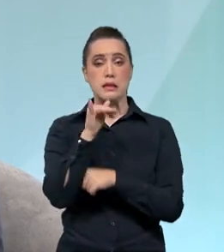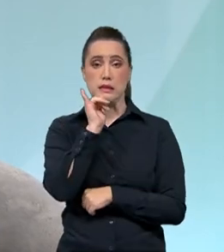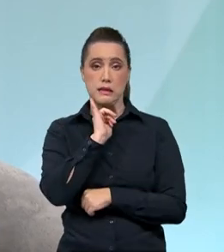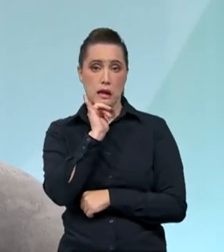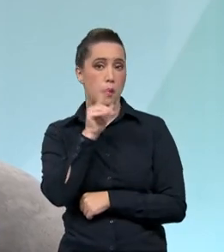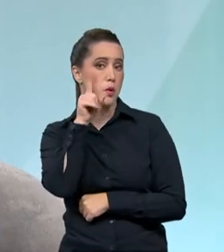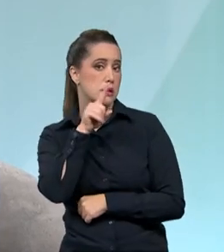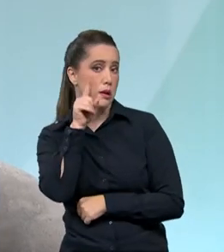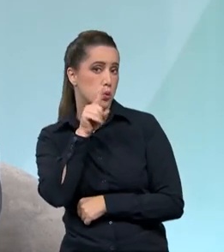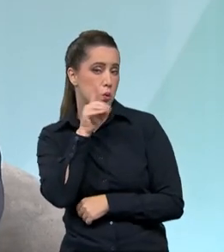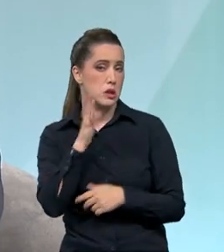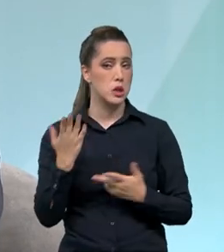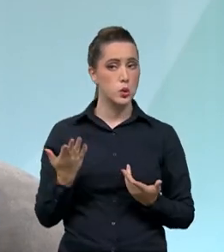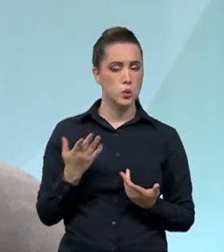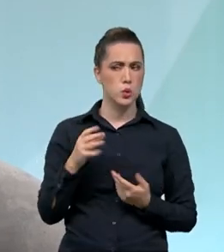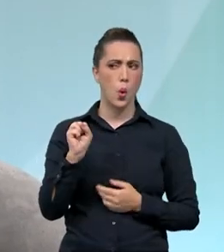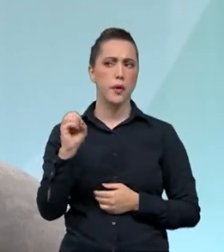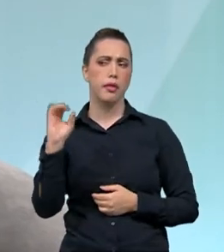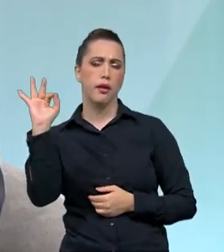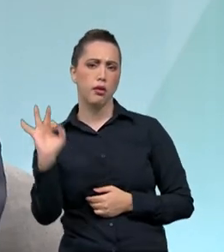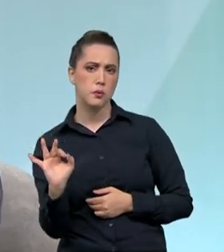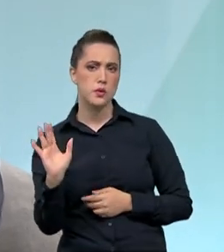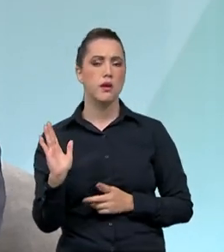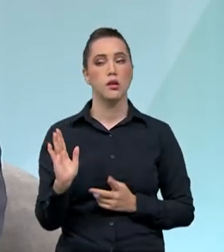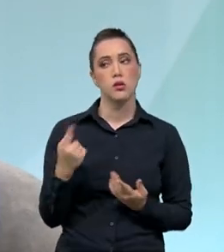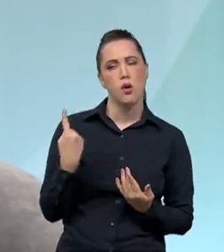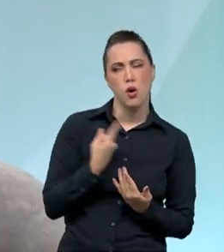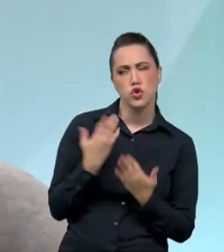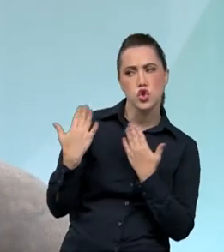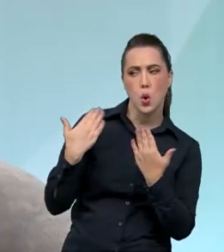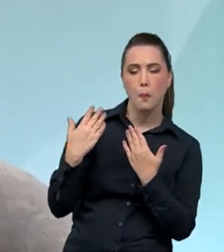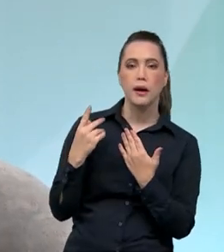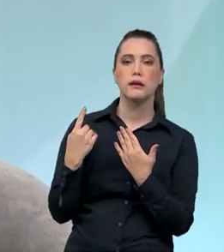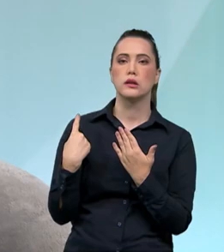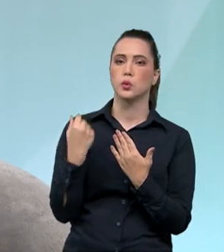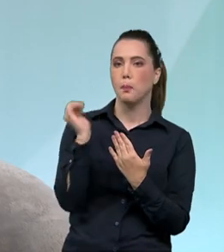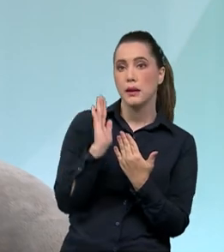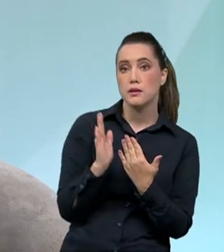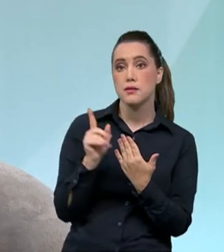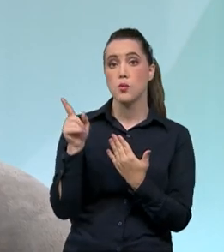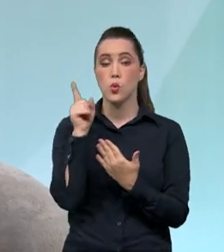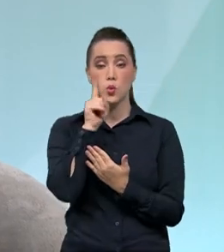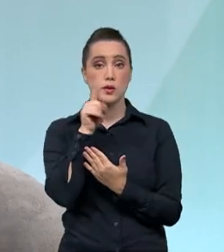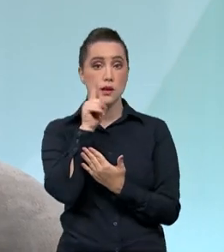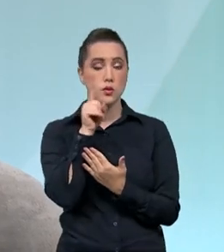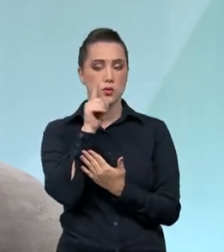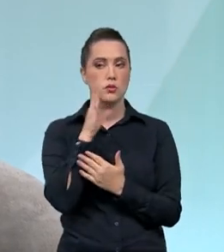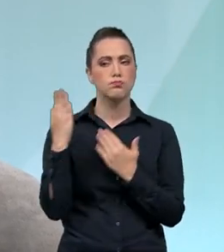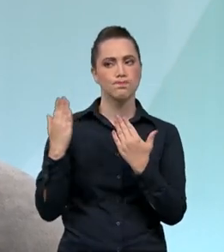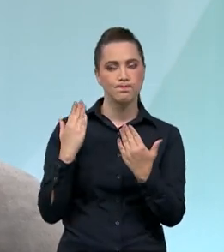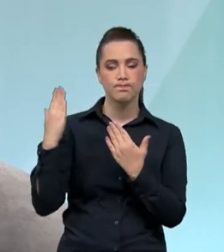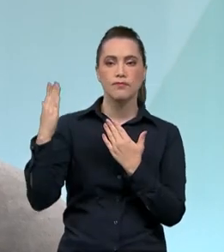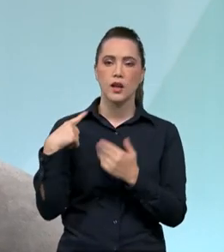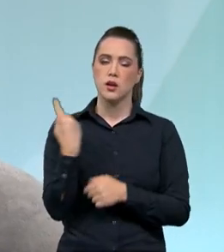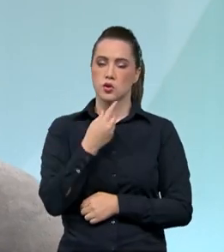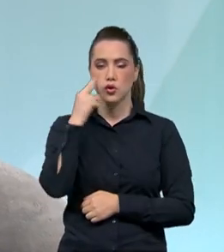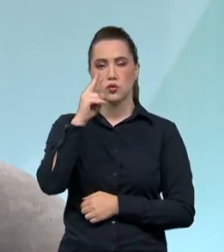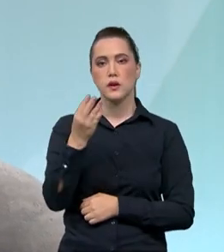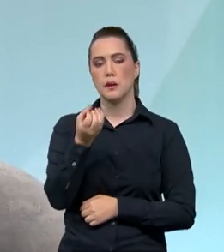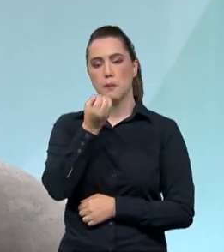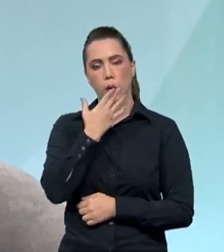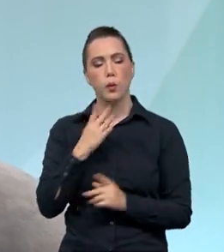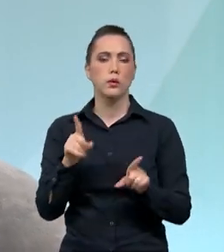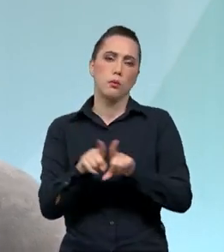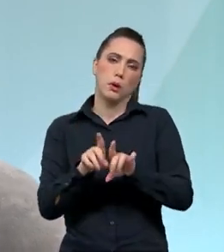comparando com um país como os Estados Unidos, que é o primeiro emissor e receptor de turistas do mundo, então, por aí, a gente tira que